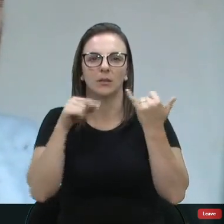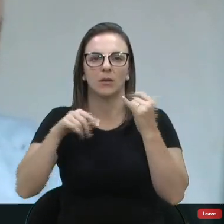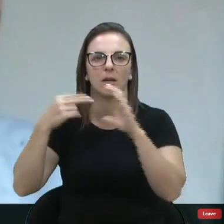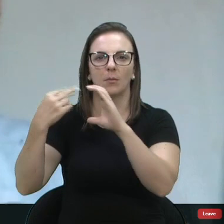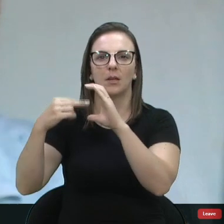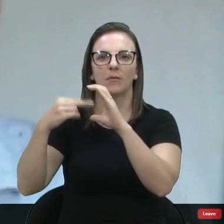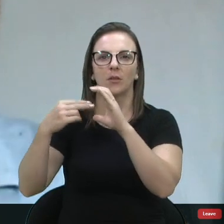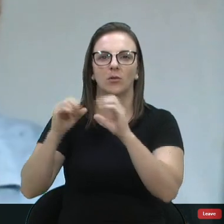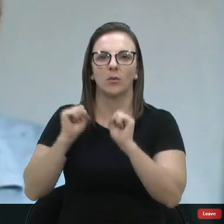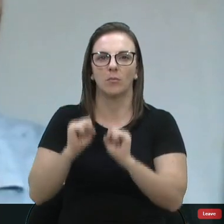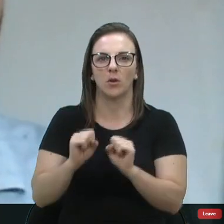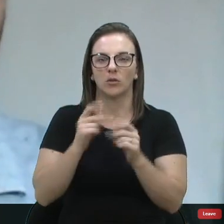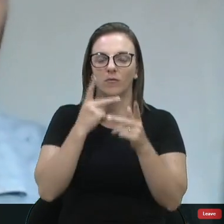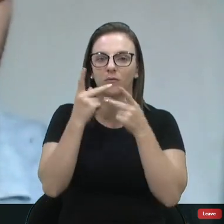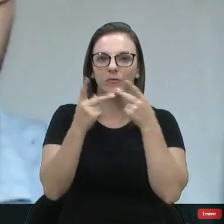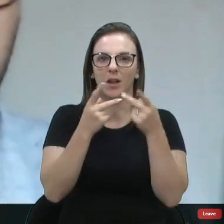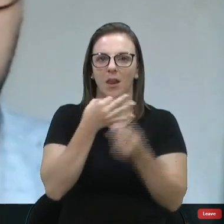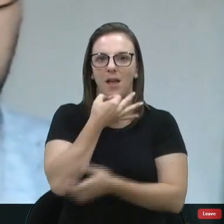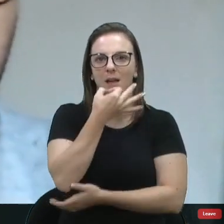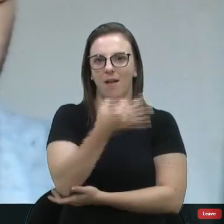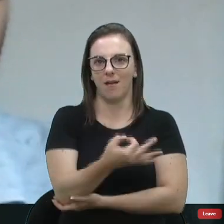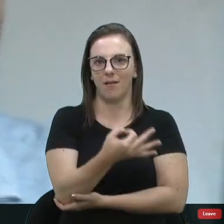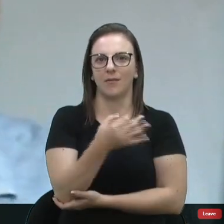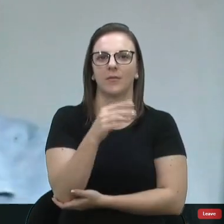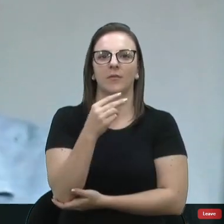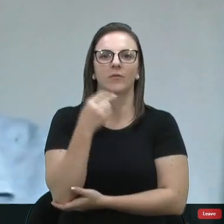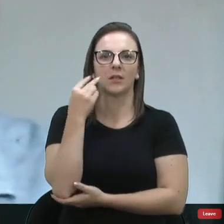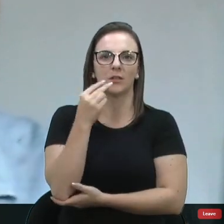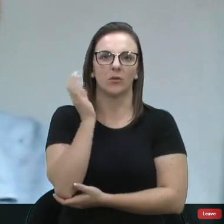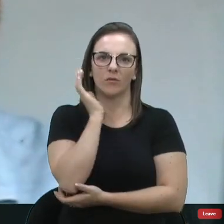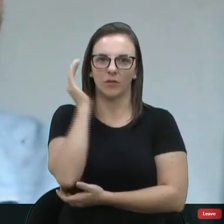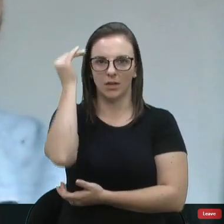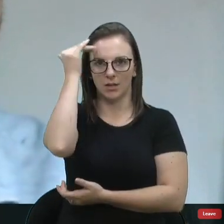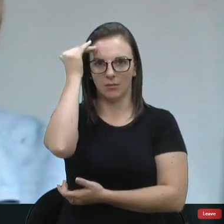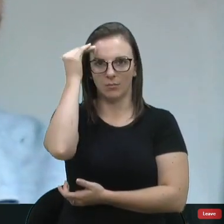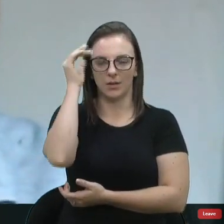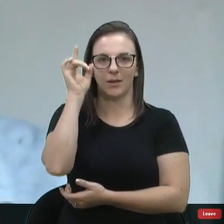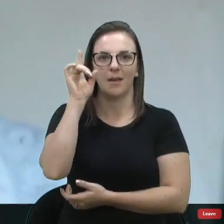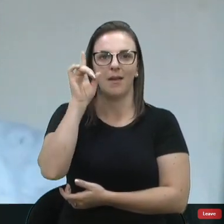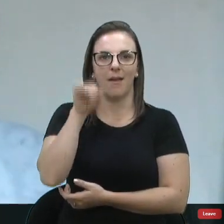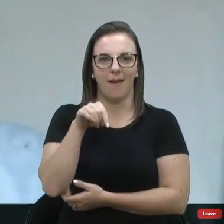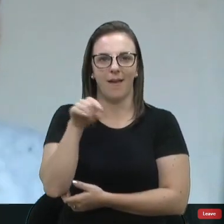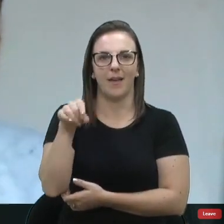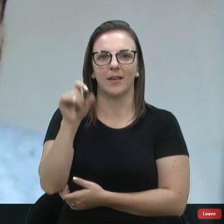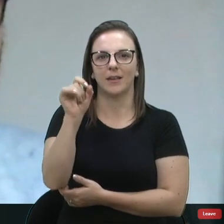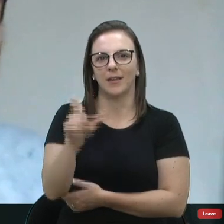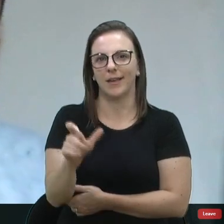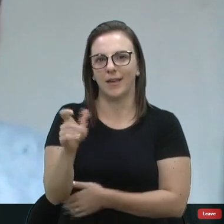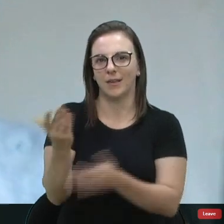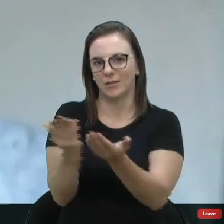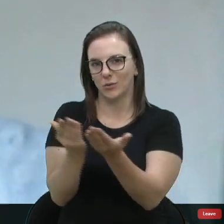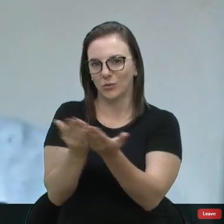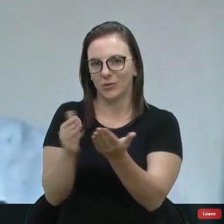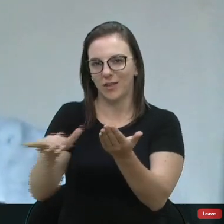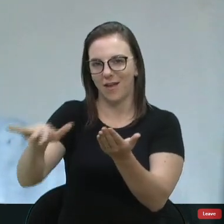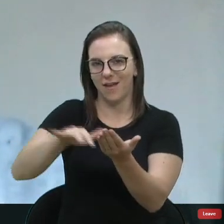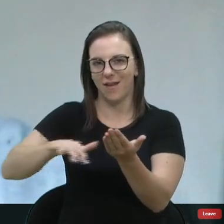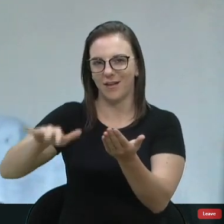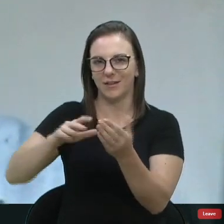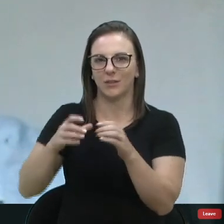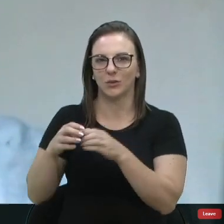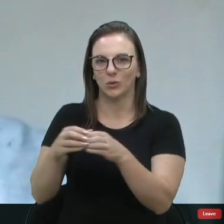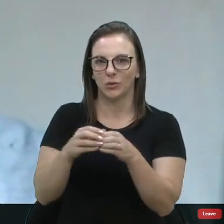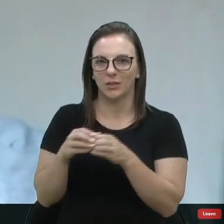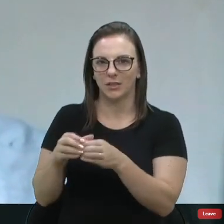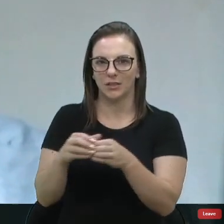manifestar. O vereador Felipe é um estudioso da área do turismo. E como